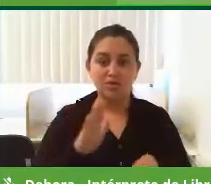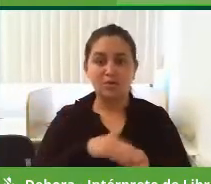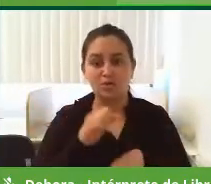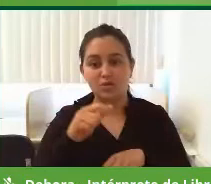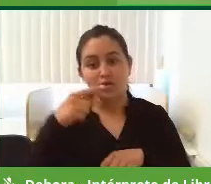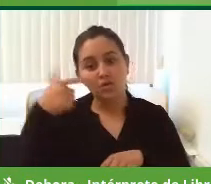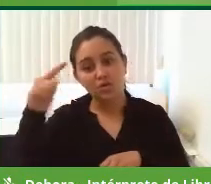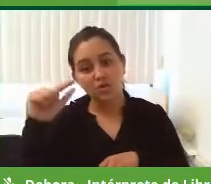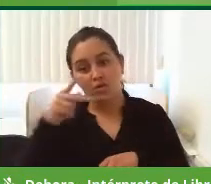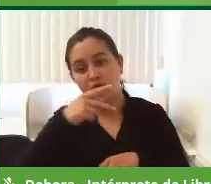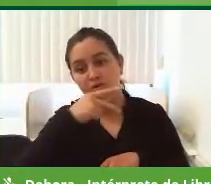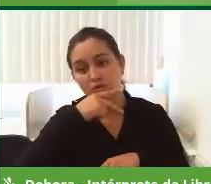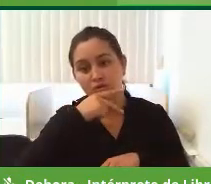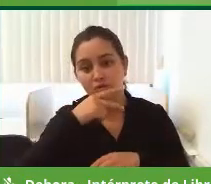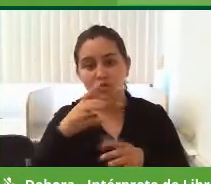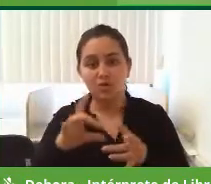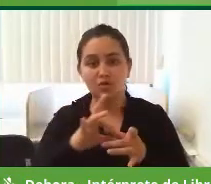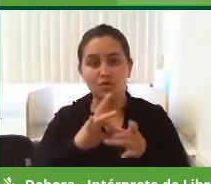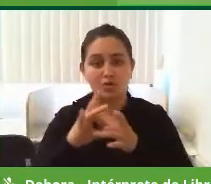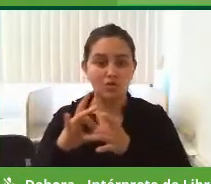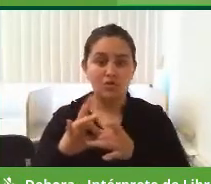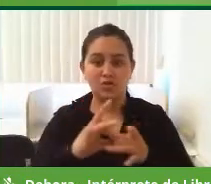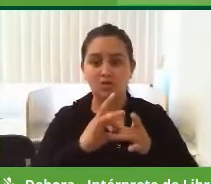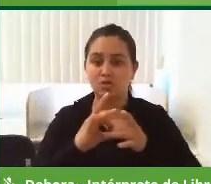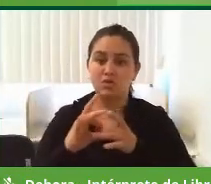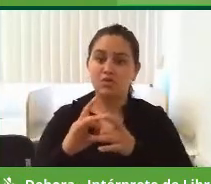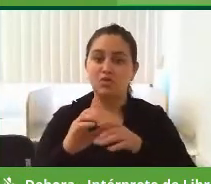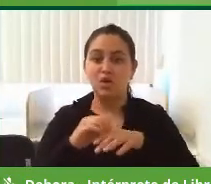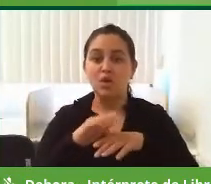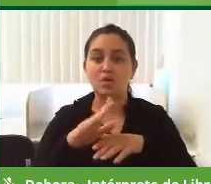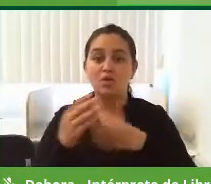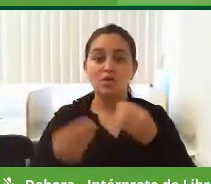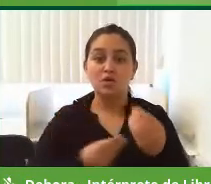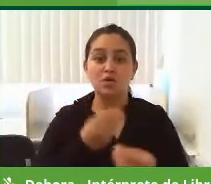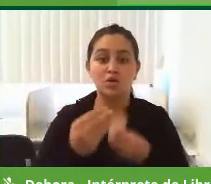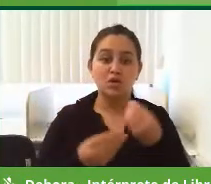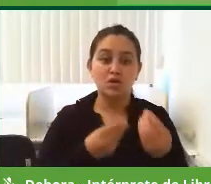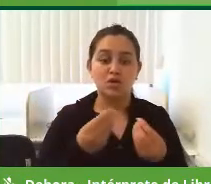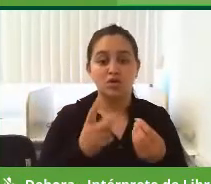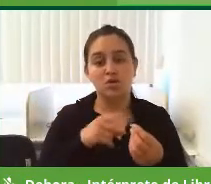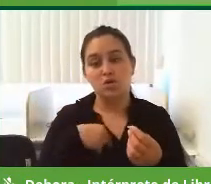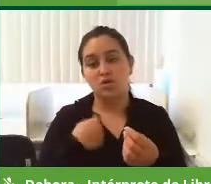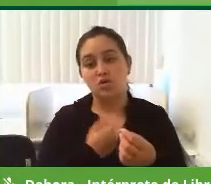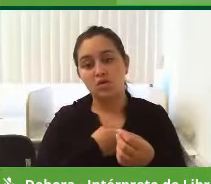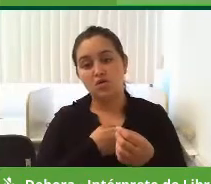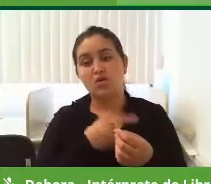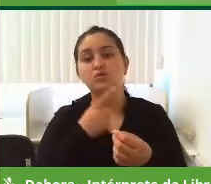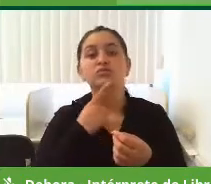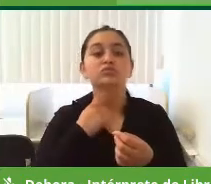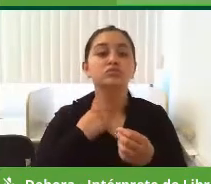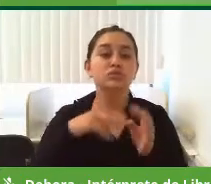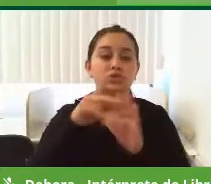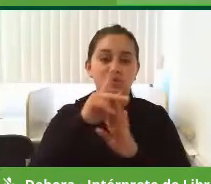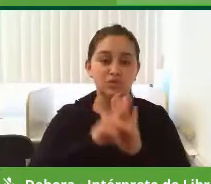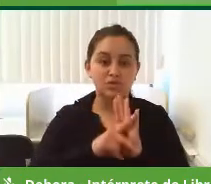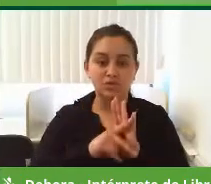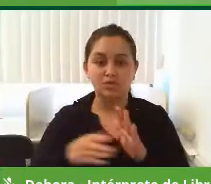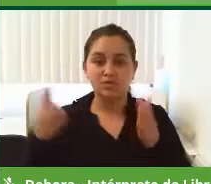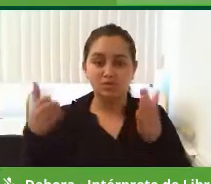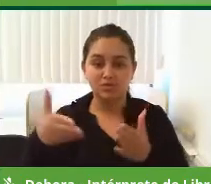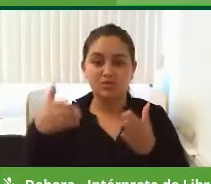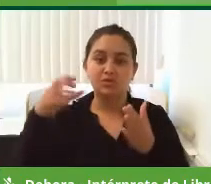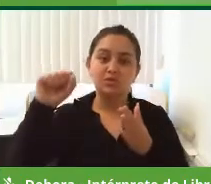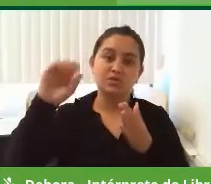partidos para fazer uma aliança, mas como nós temos, assim, um projeto definido para São